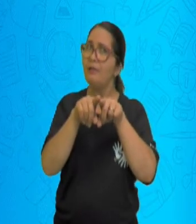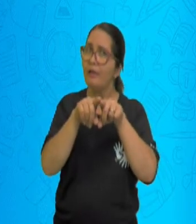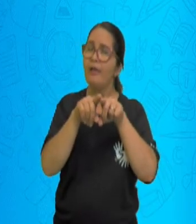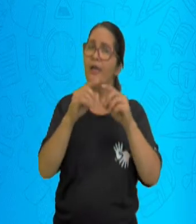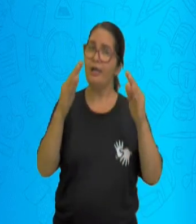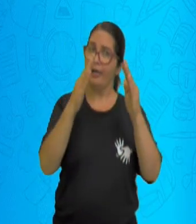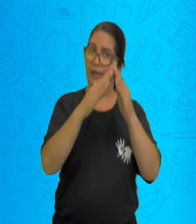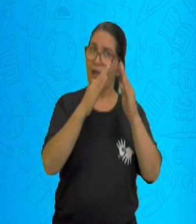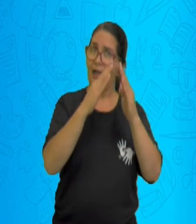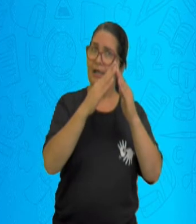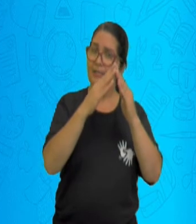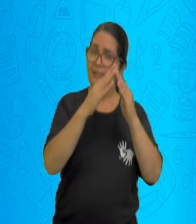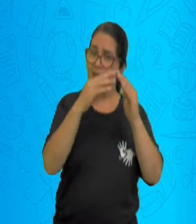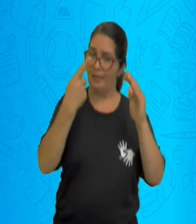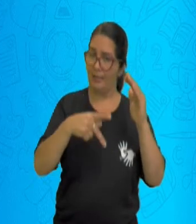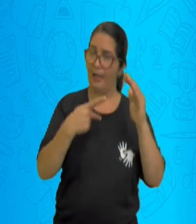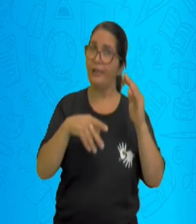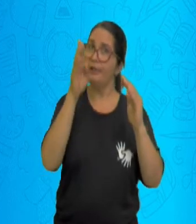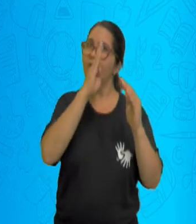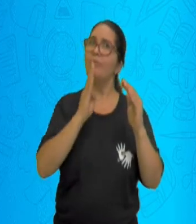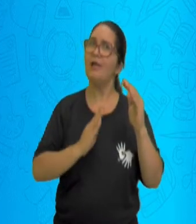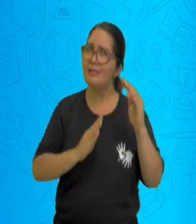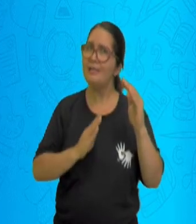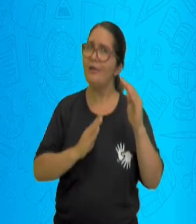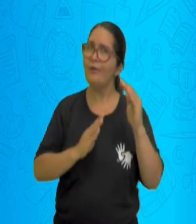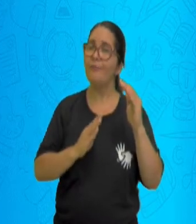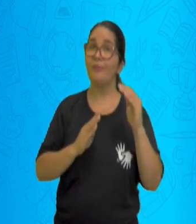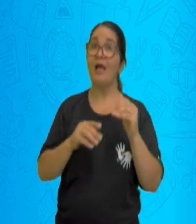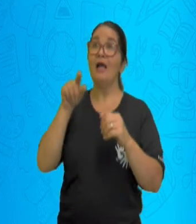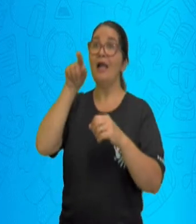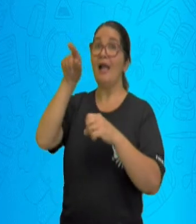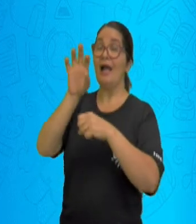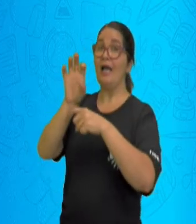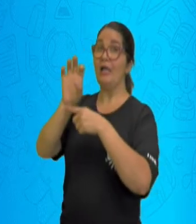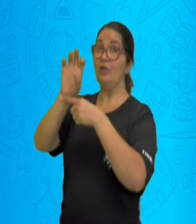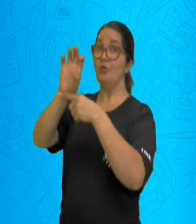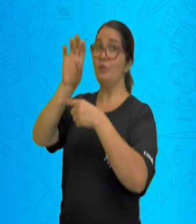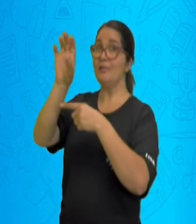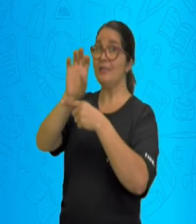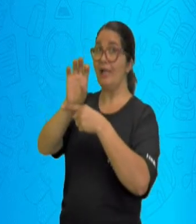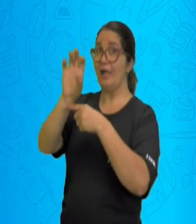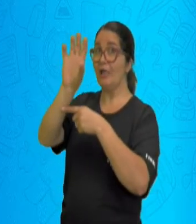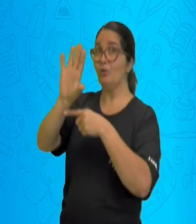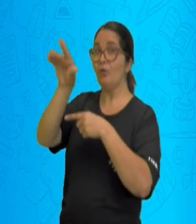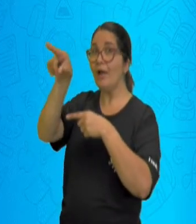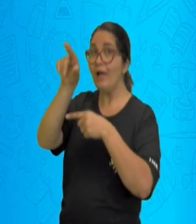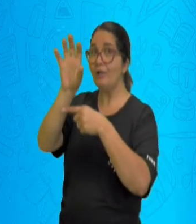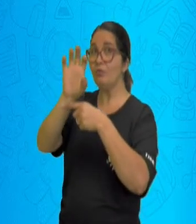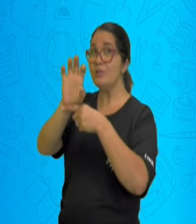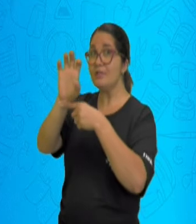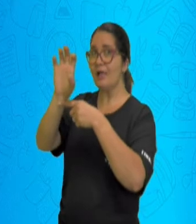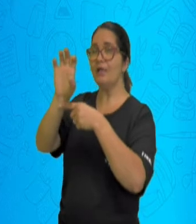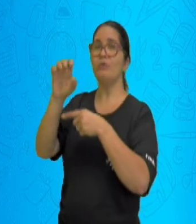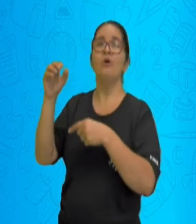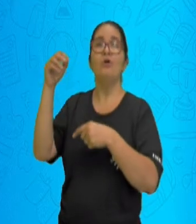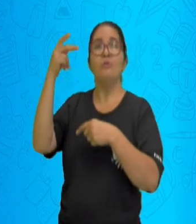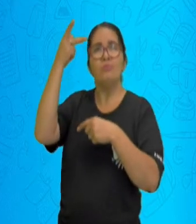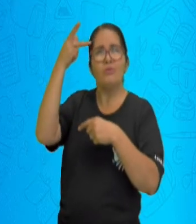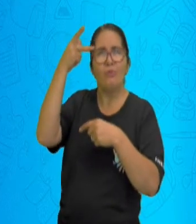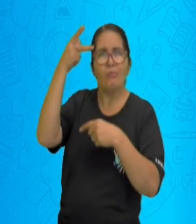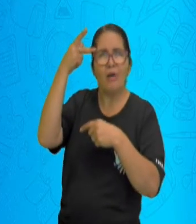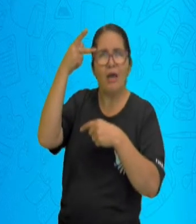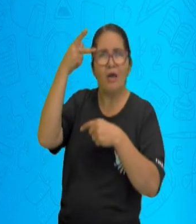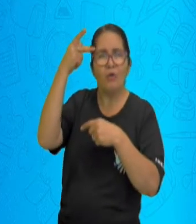principalmente em São Paulo, eles têm uma comunidade muito forte lá, vou trazer para vocês imagens, que retratam essa